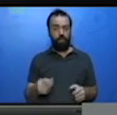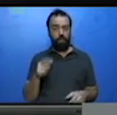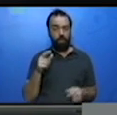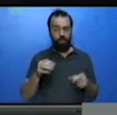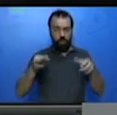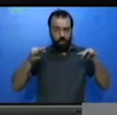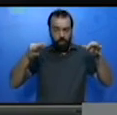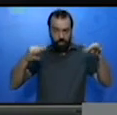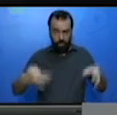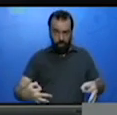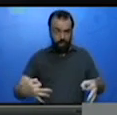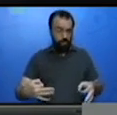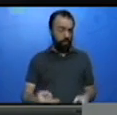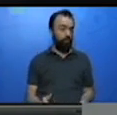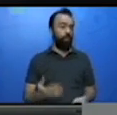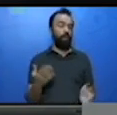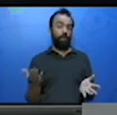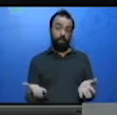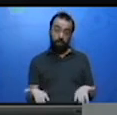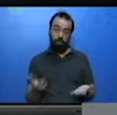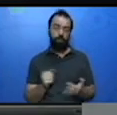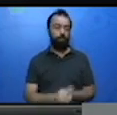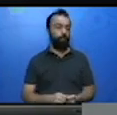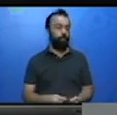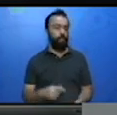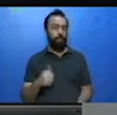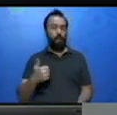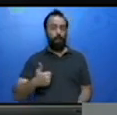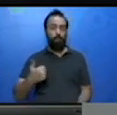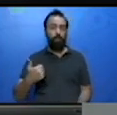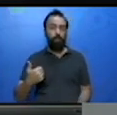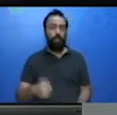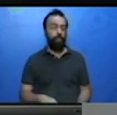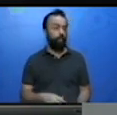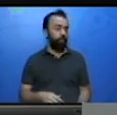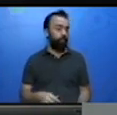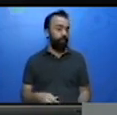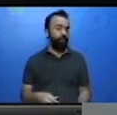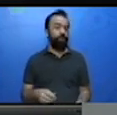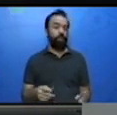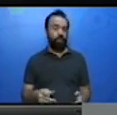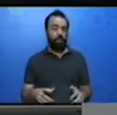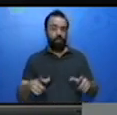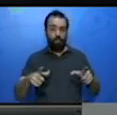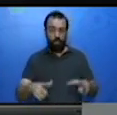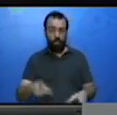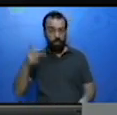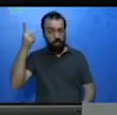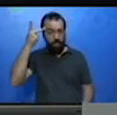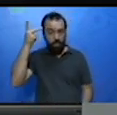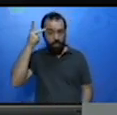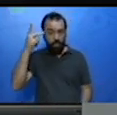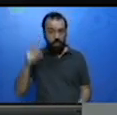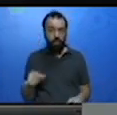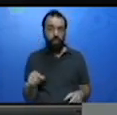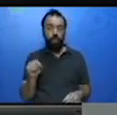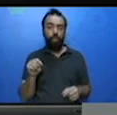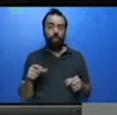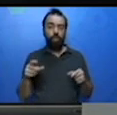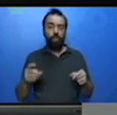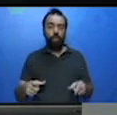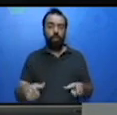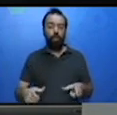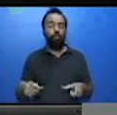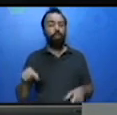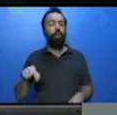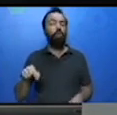Então, a primeira, ela vai ficar assim, a Vila de São Paulo ficava na capitania de